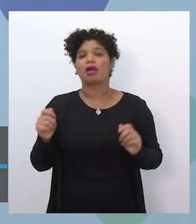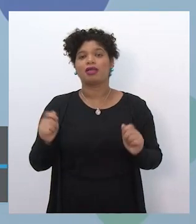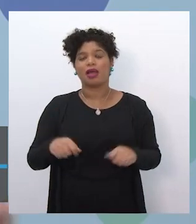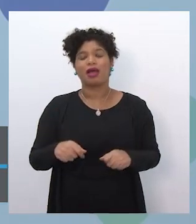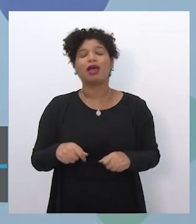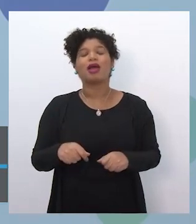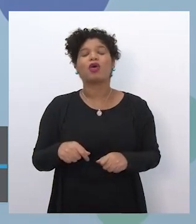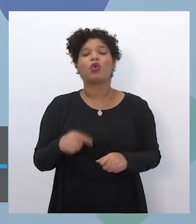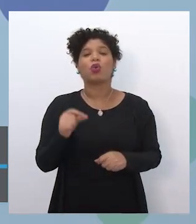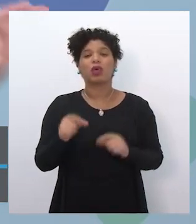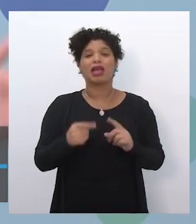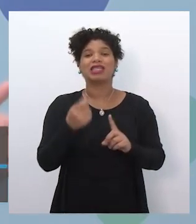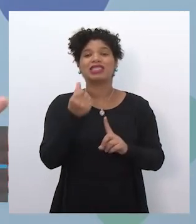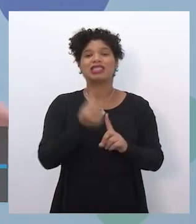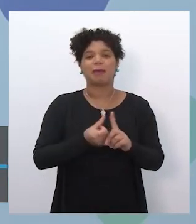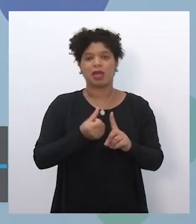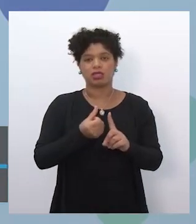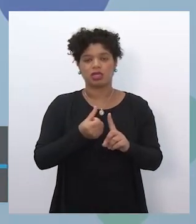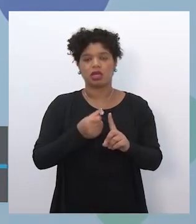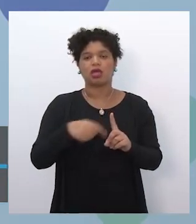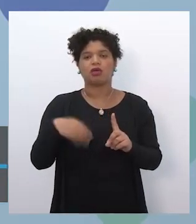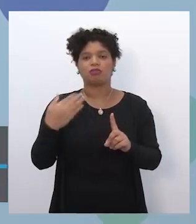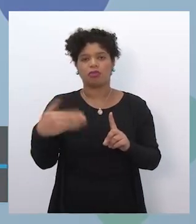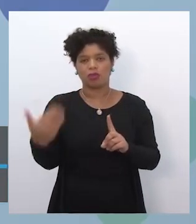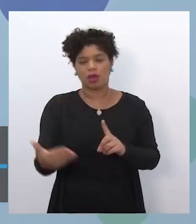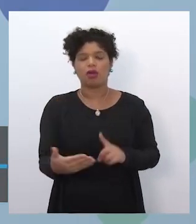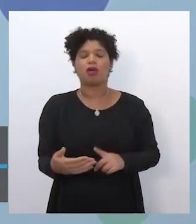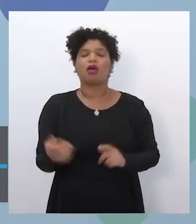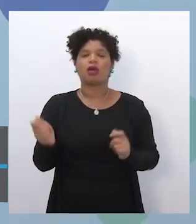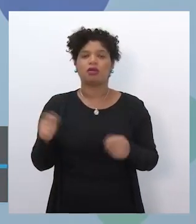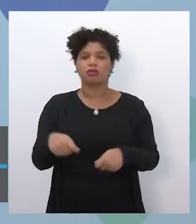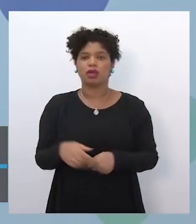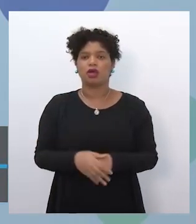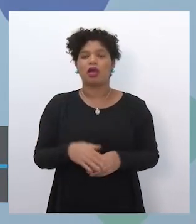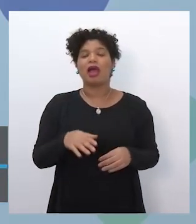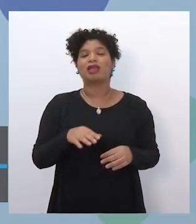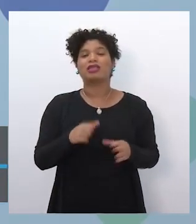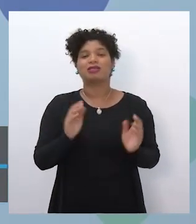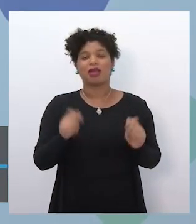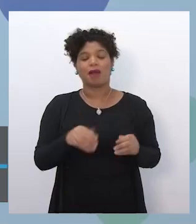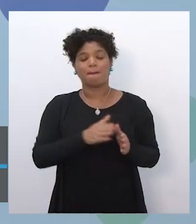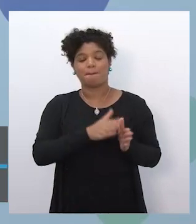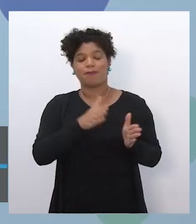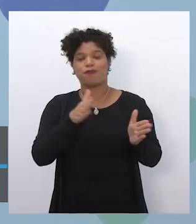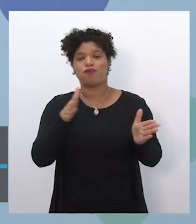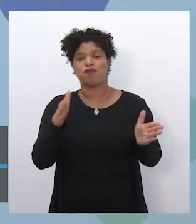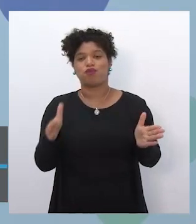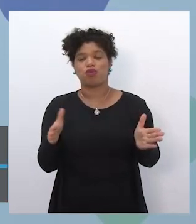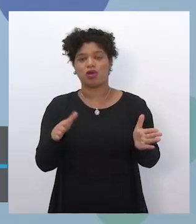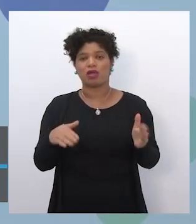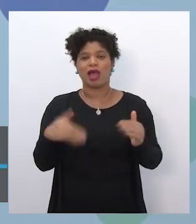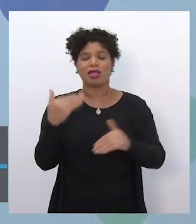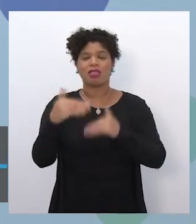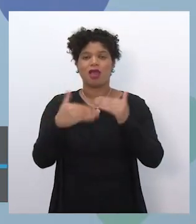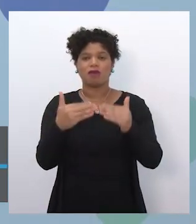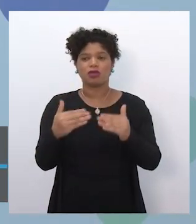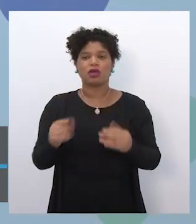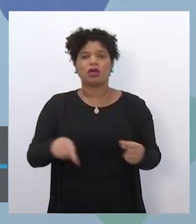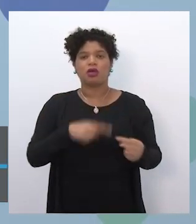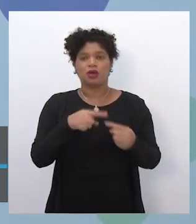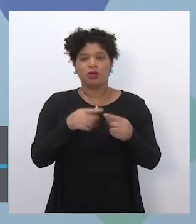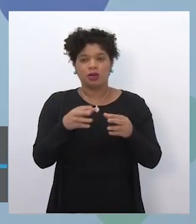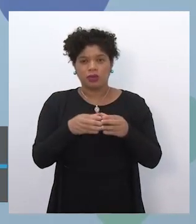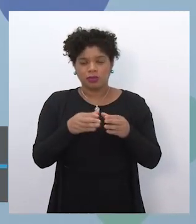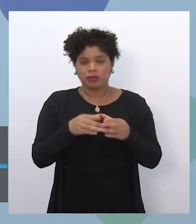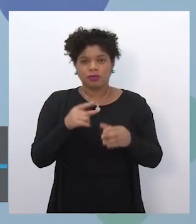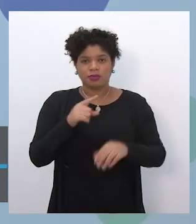ponto bem importante, então vai ter um tempo alongado aí, né, para fazer esse, para desenvolver essa missão junto desse grupo. O grupo vai